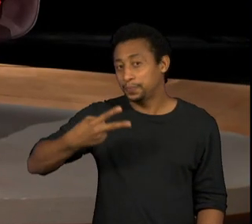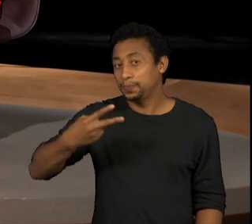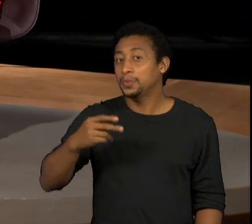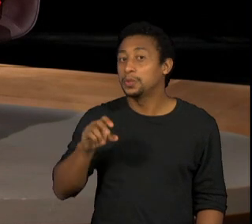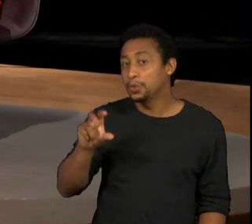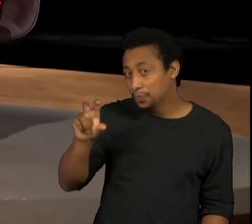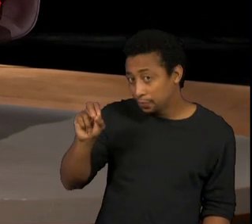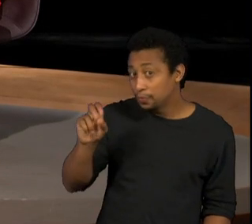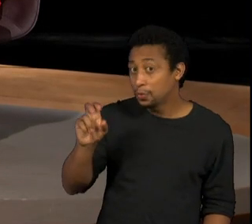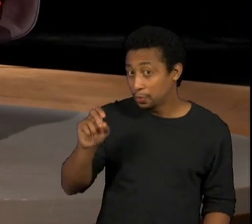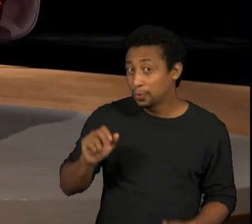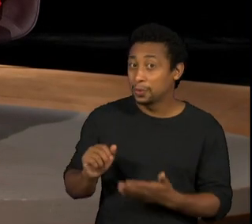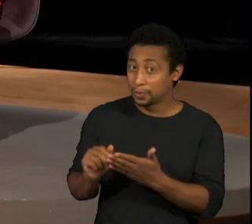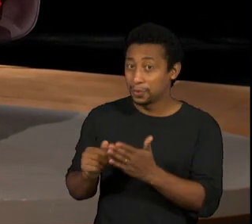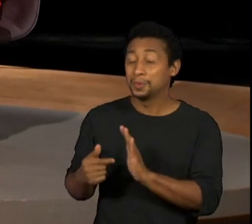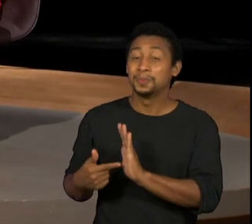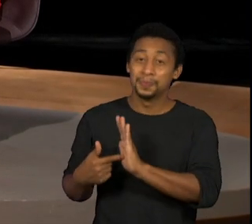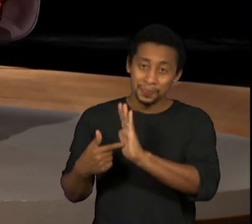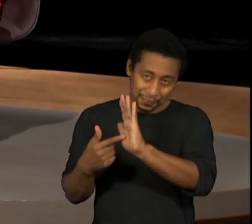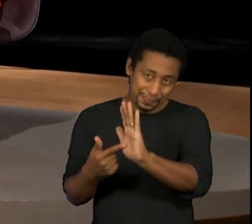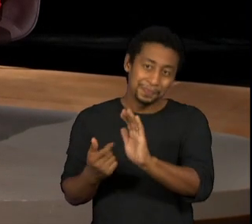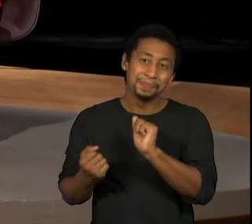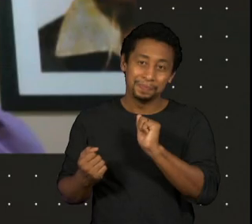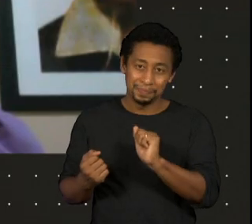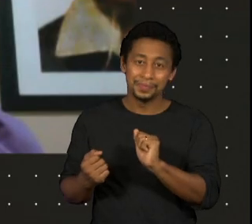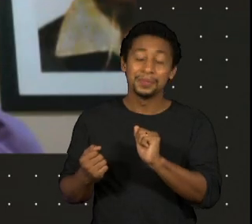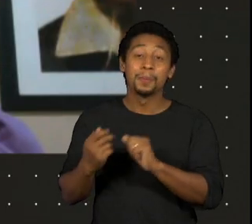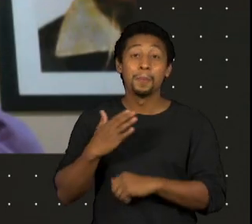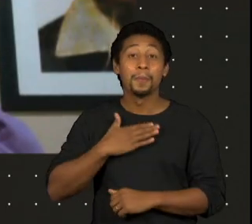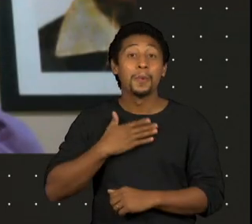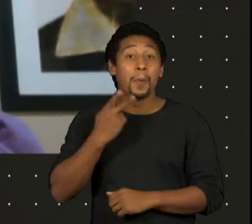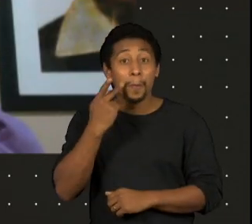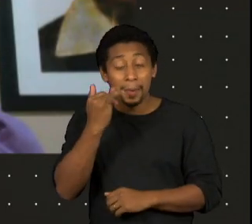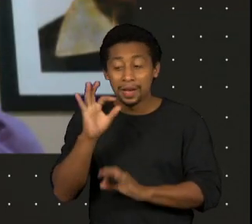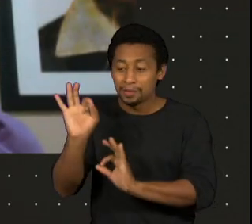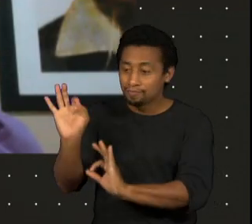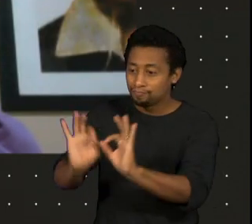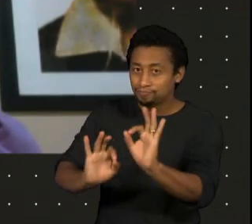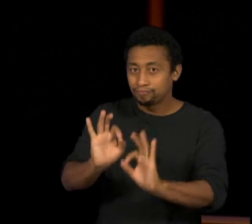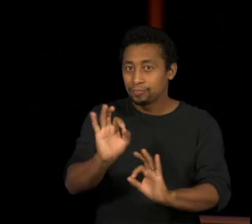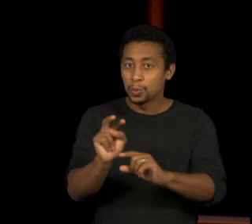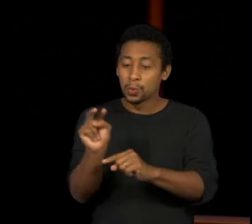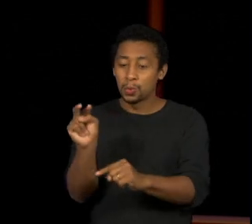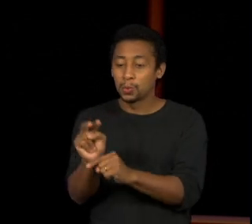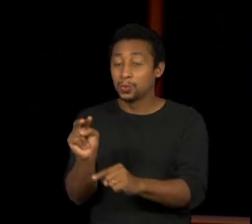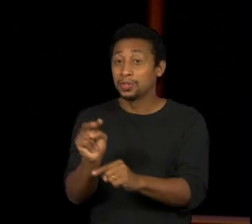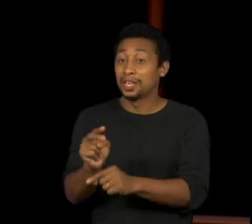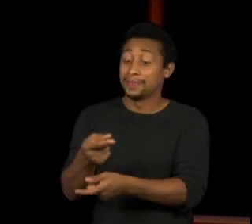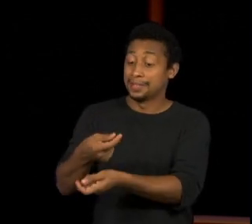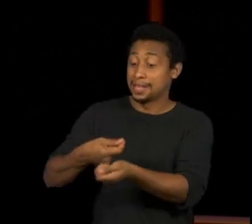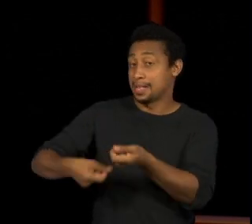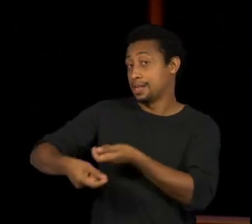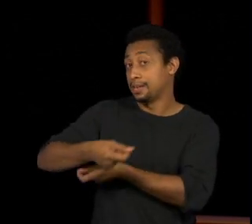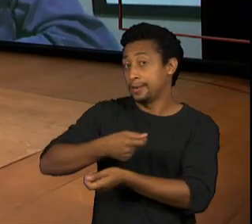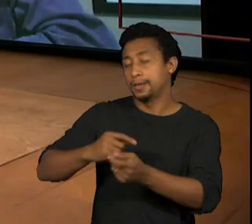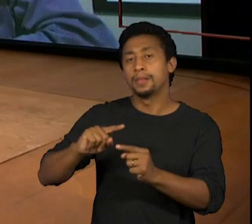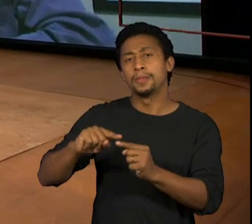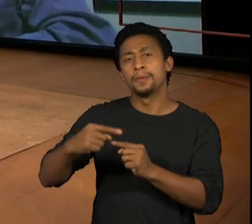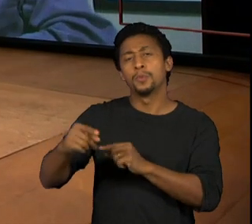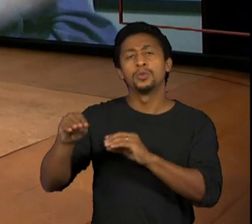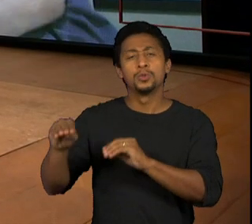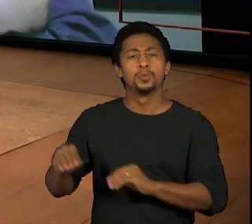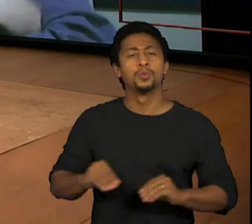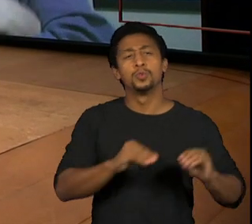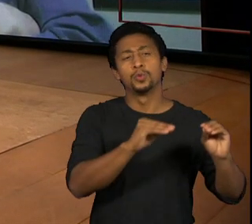a fazer contabilidade, para cuidar da laria, para cuidar dos negócios. Depois, a gente mudou para o Alto da Lapa,